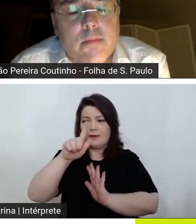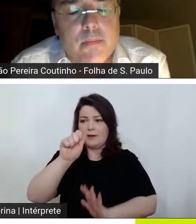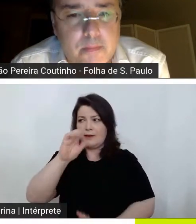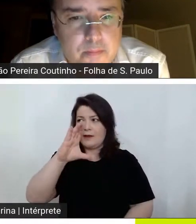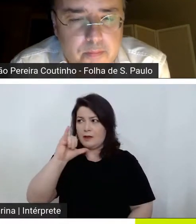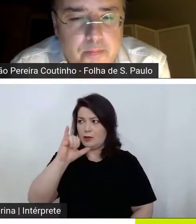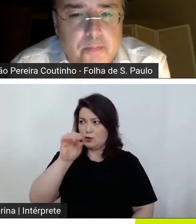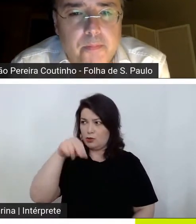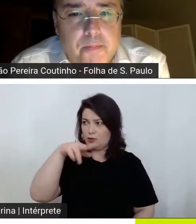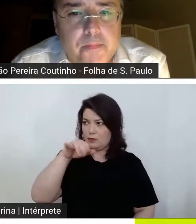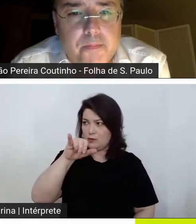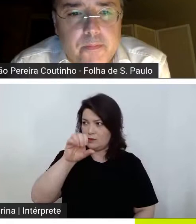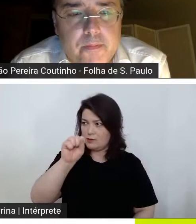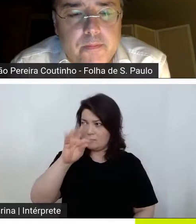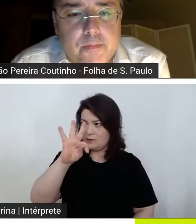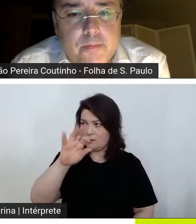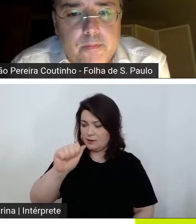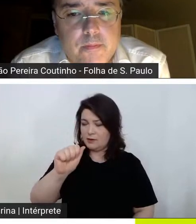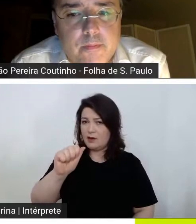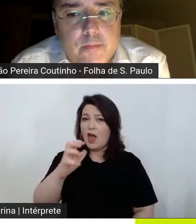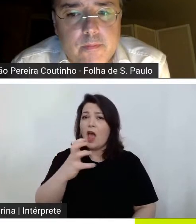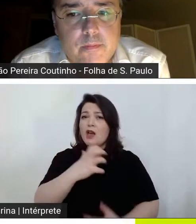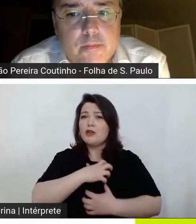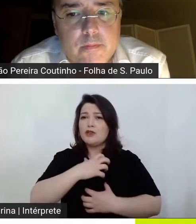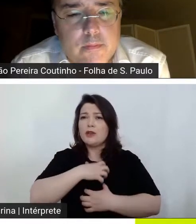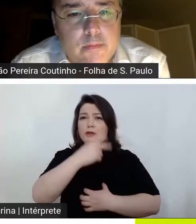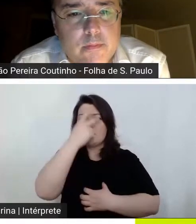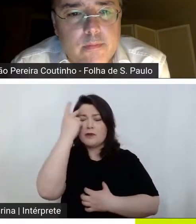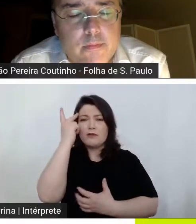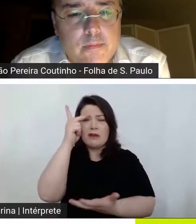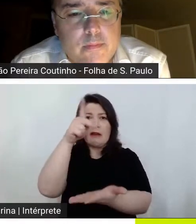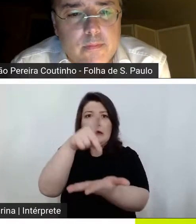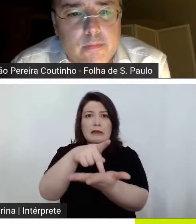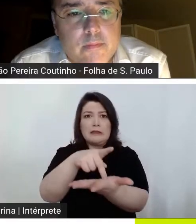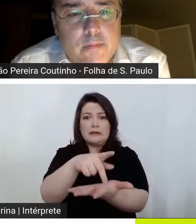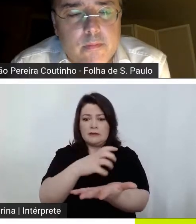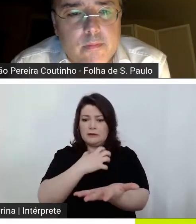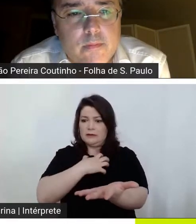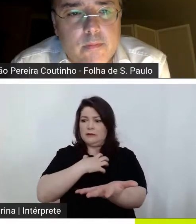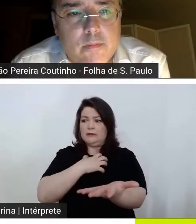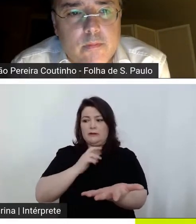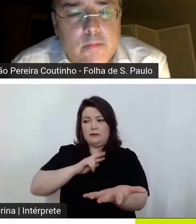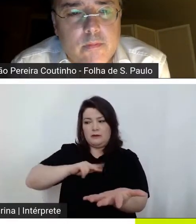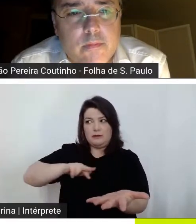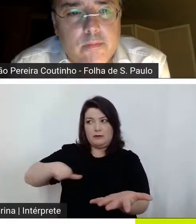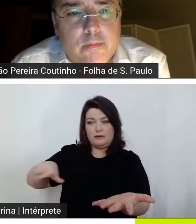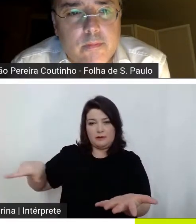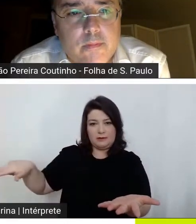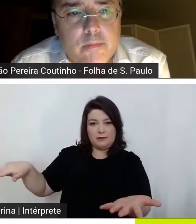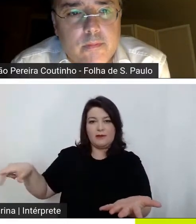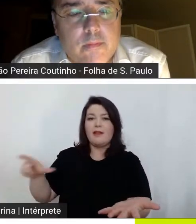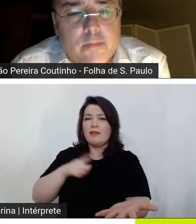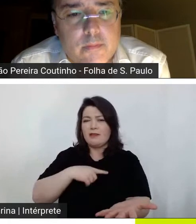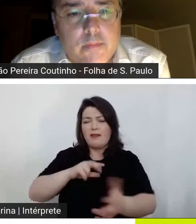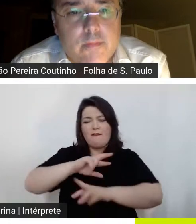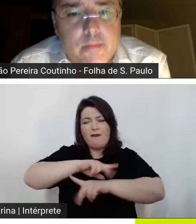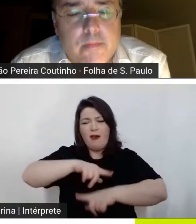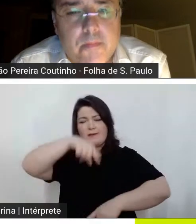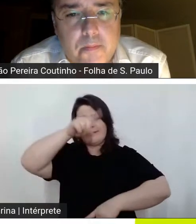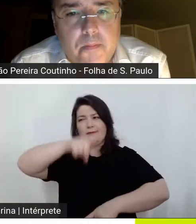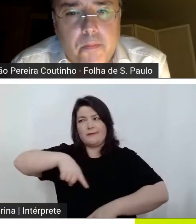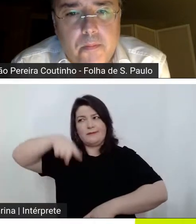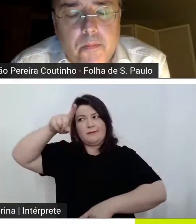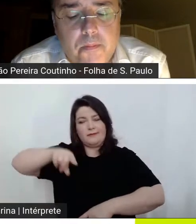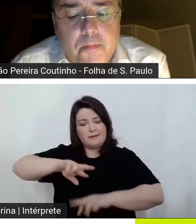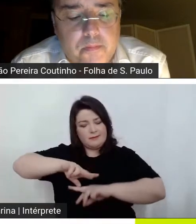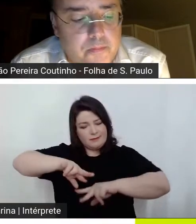de lidar com a realidade no mesmo bloco digamos assim com certeza há muitas nuances mas